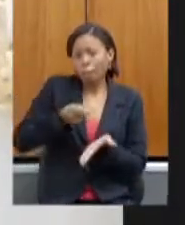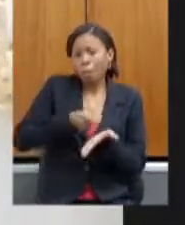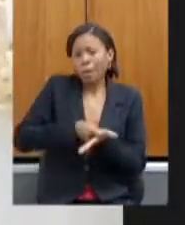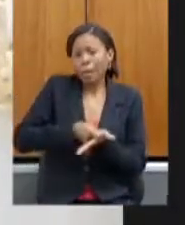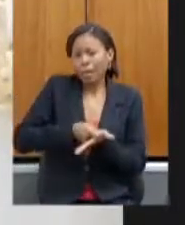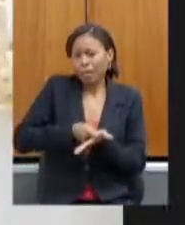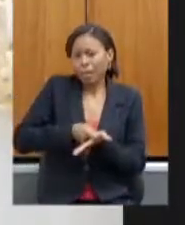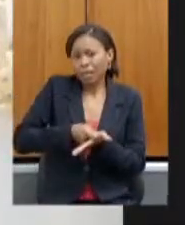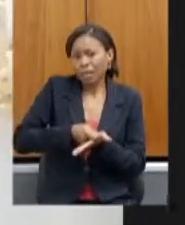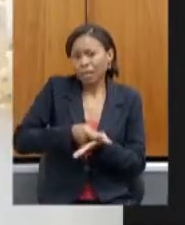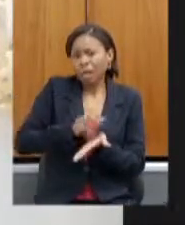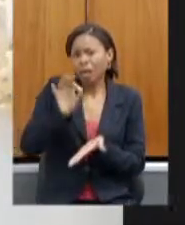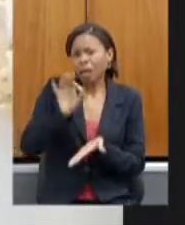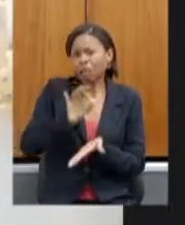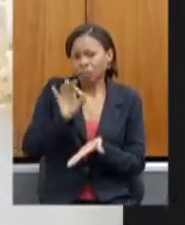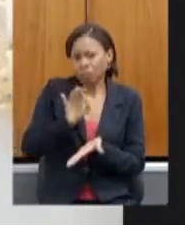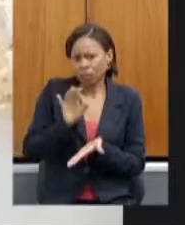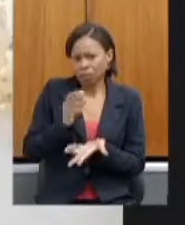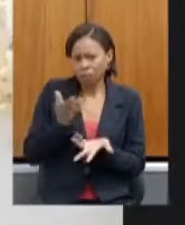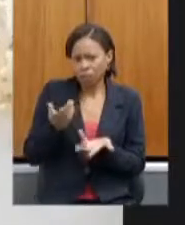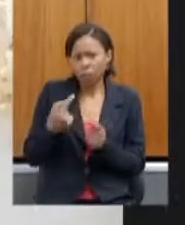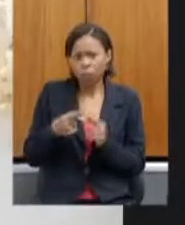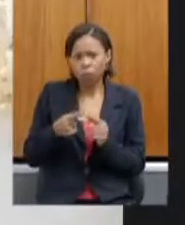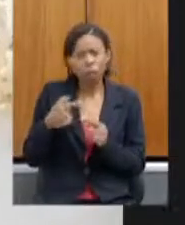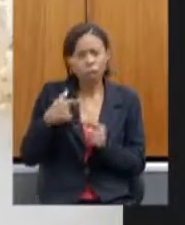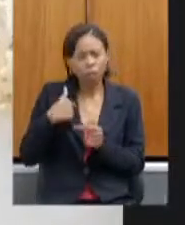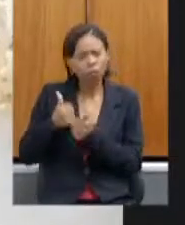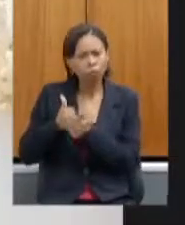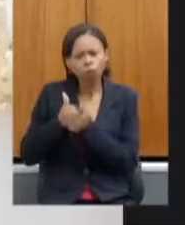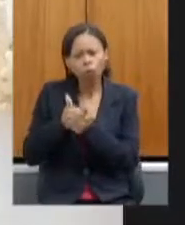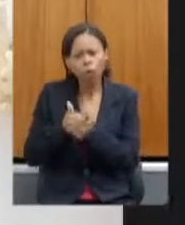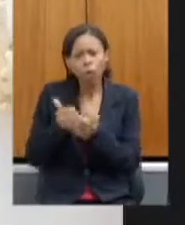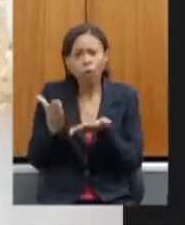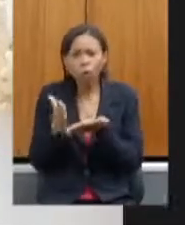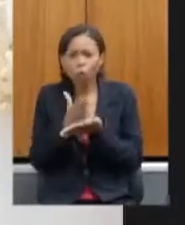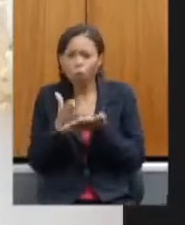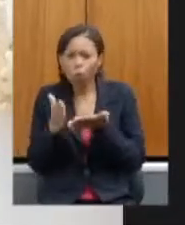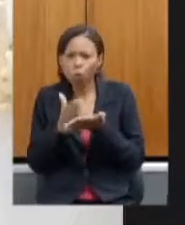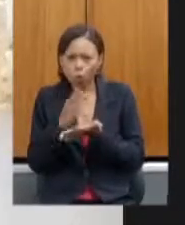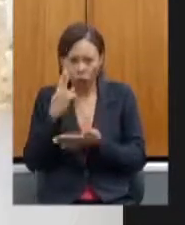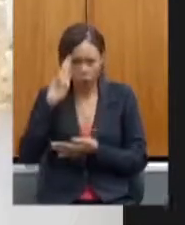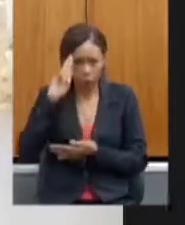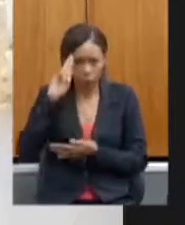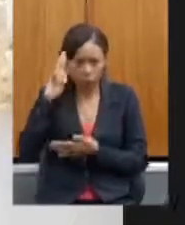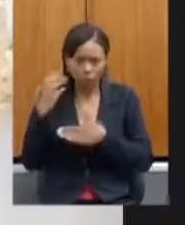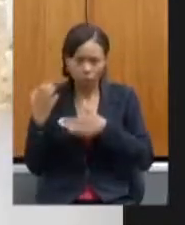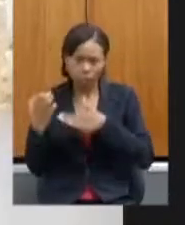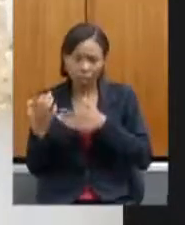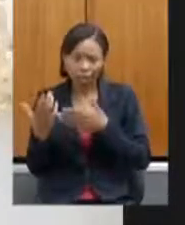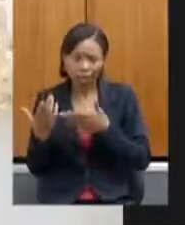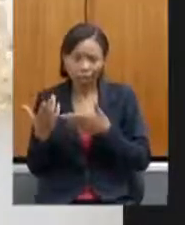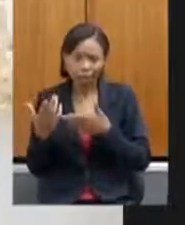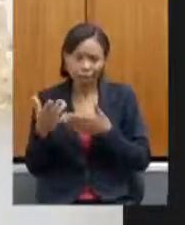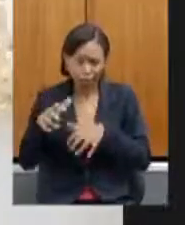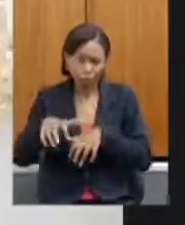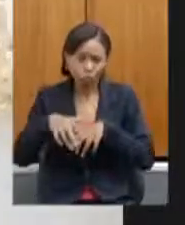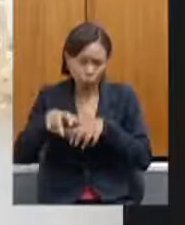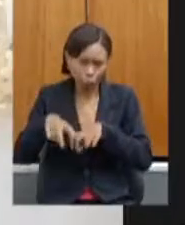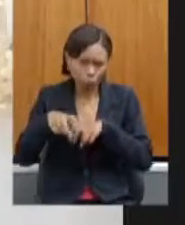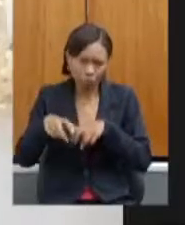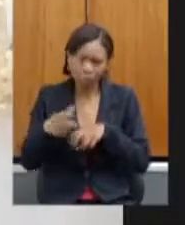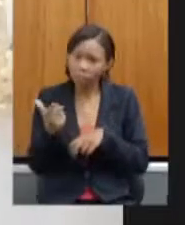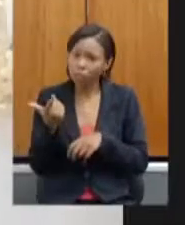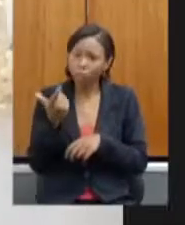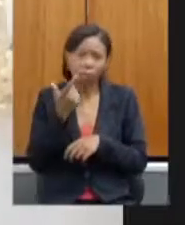porque eu tenho acompanhado alguns produtores e não têm conseguido de forma alguma a tarifa de